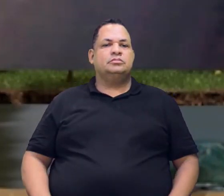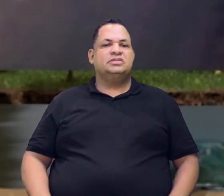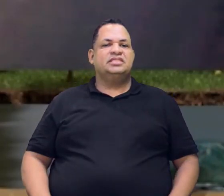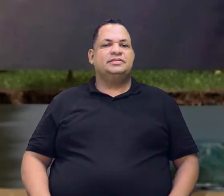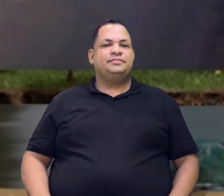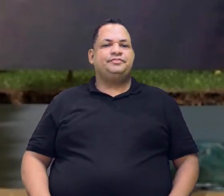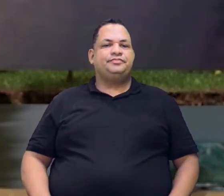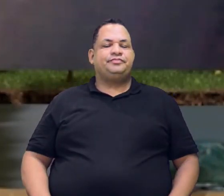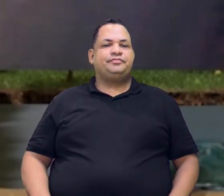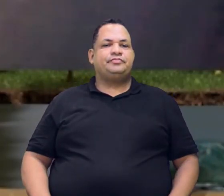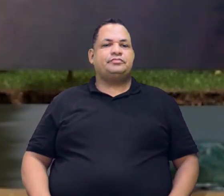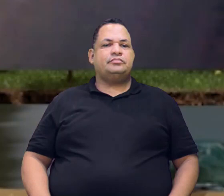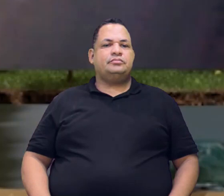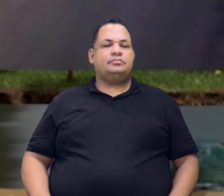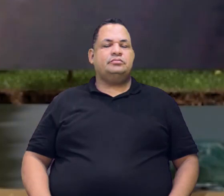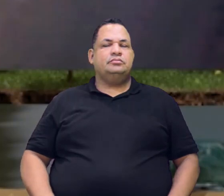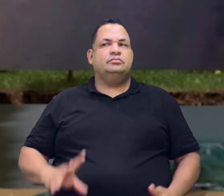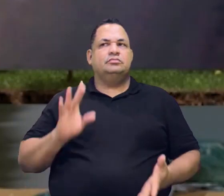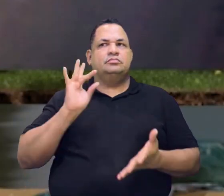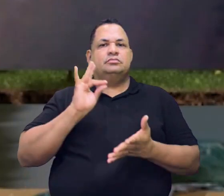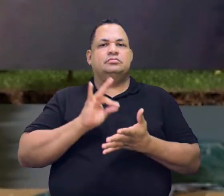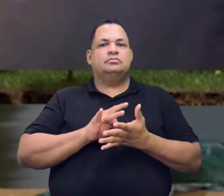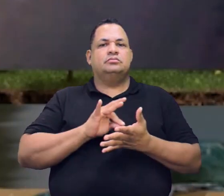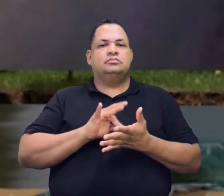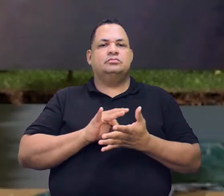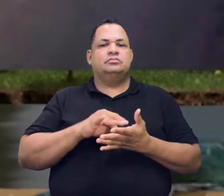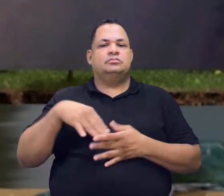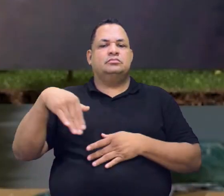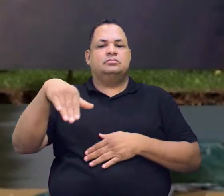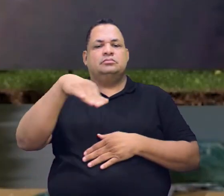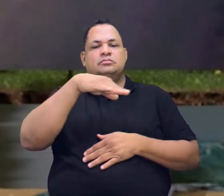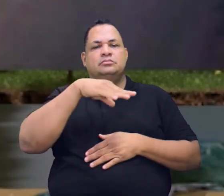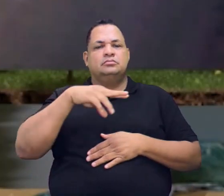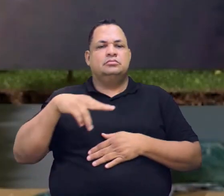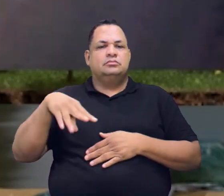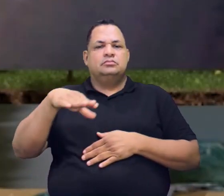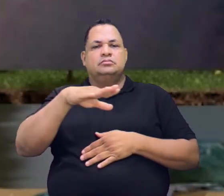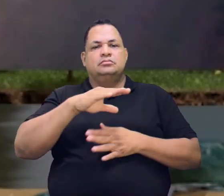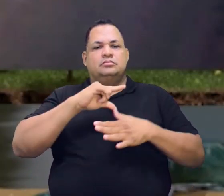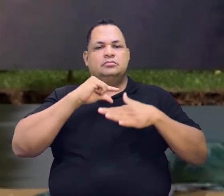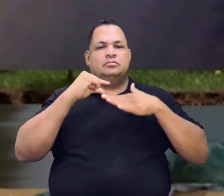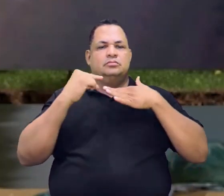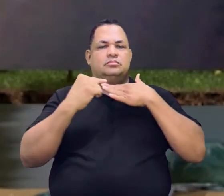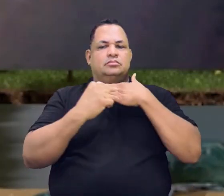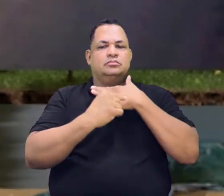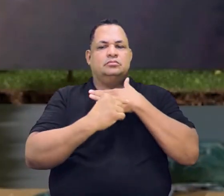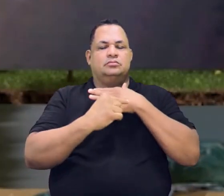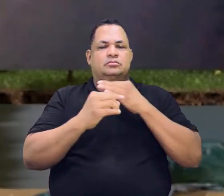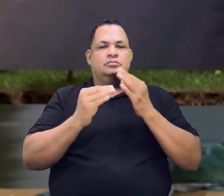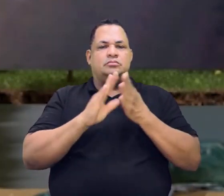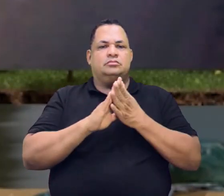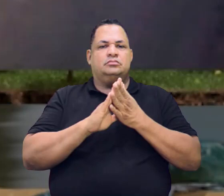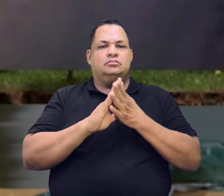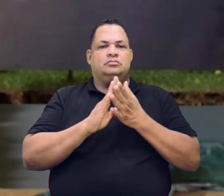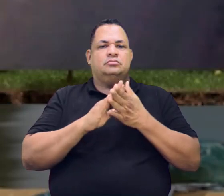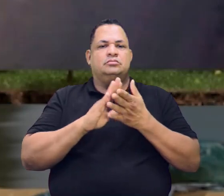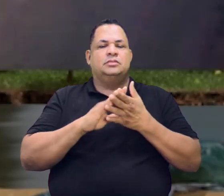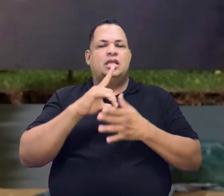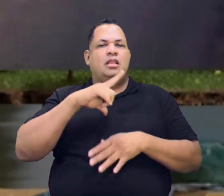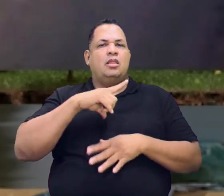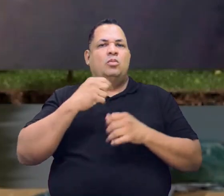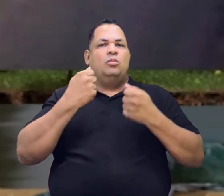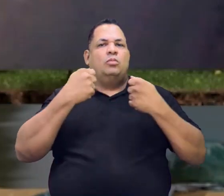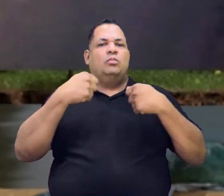Agora que vem a bomba. Na verdade, essa área ali é a área mais